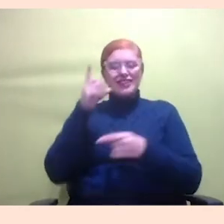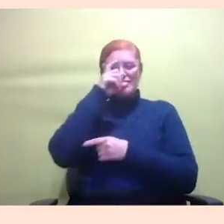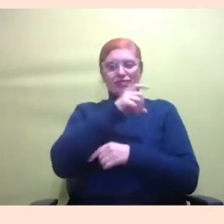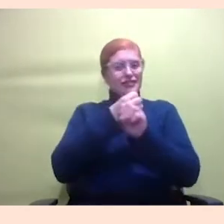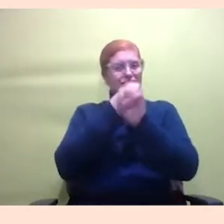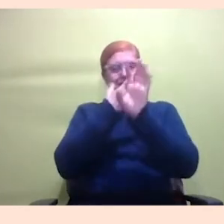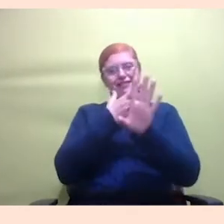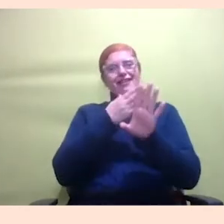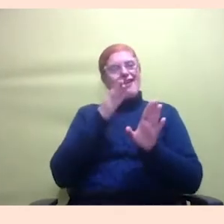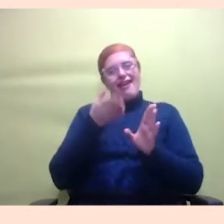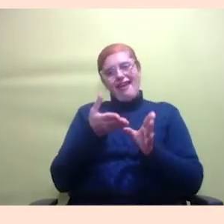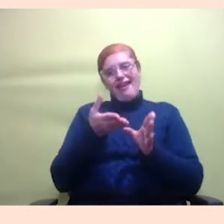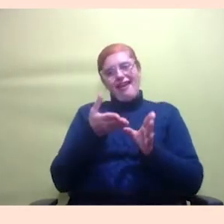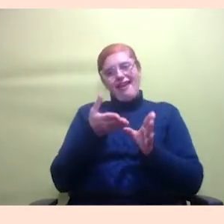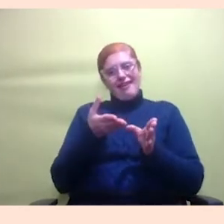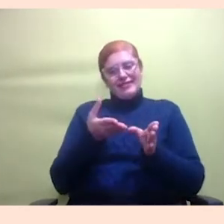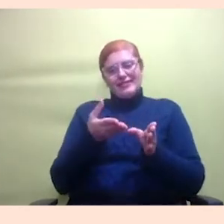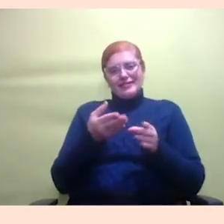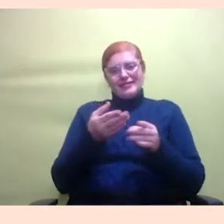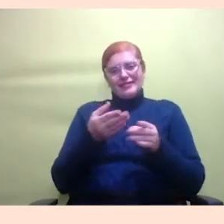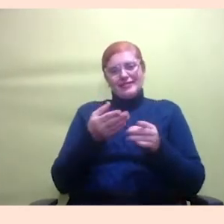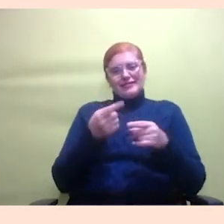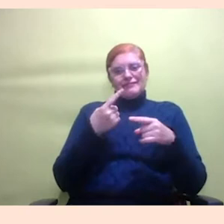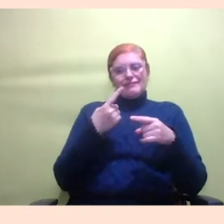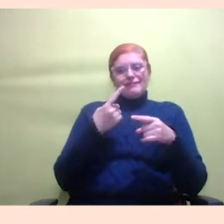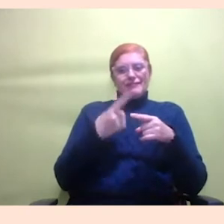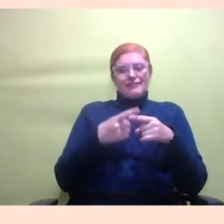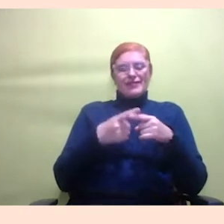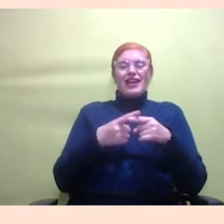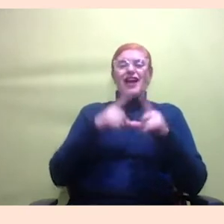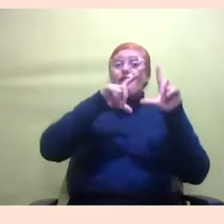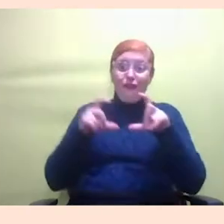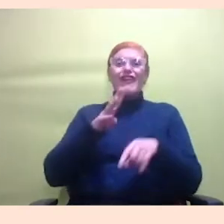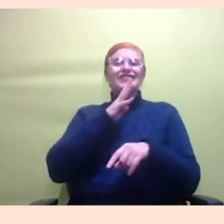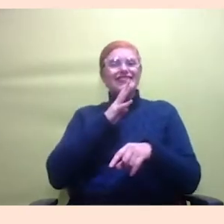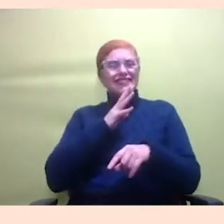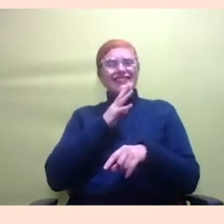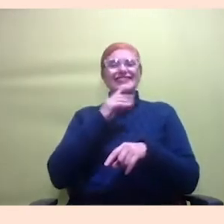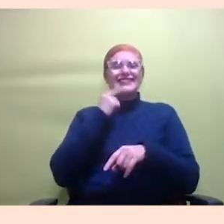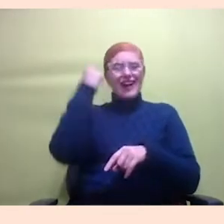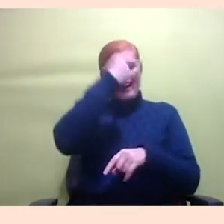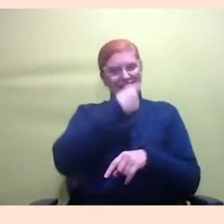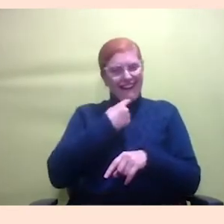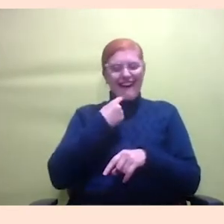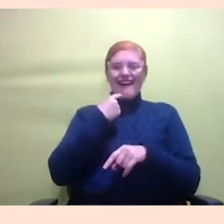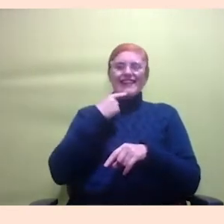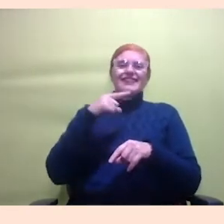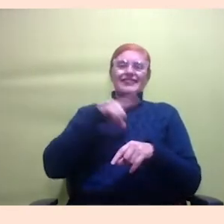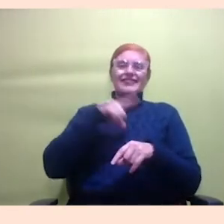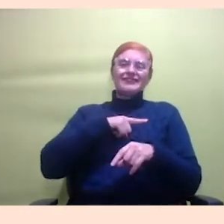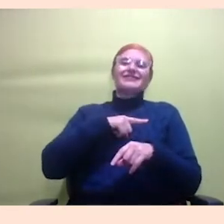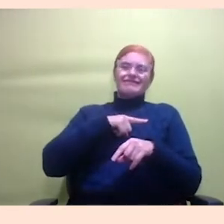tem que nos chats. Manda uma foto aí para a gente lhe conhecer, para ver a cara. E montar estratégias, sabe? Para diminuir distância. Mas eu acho que isso,